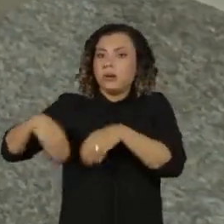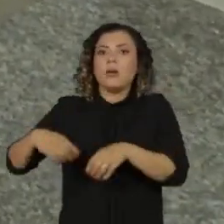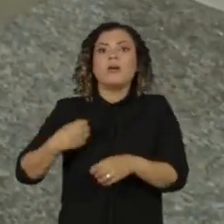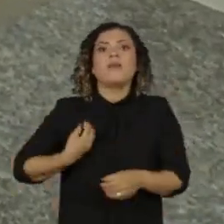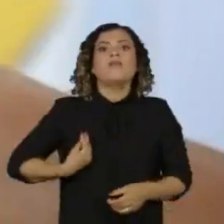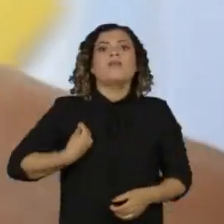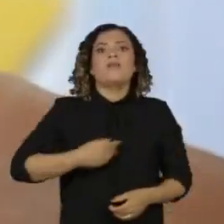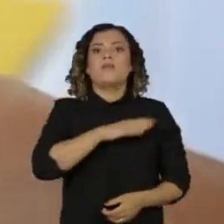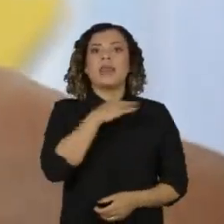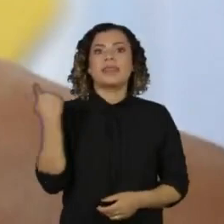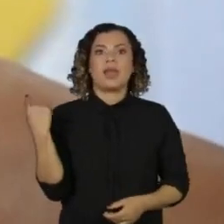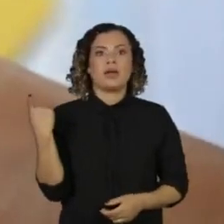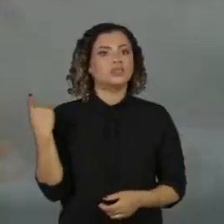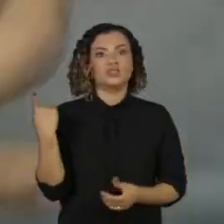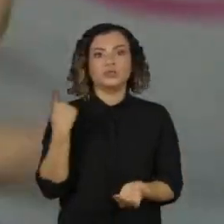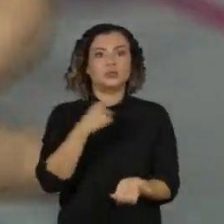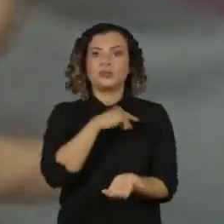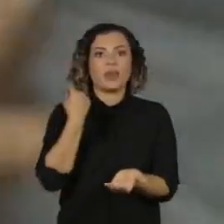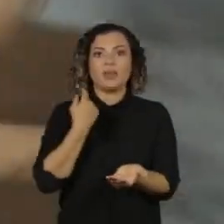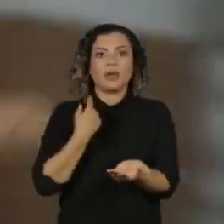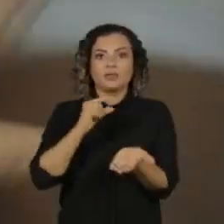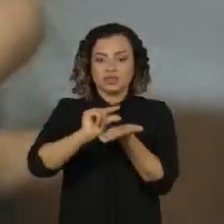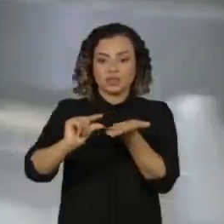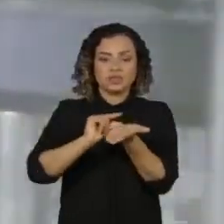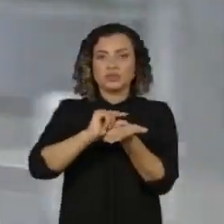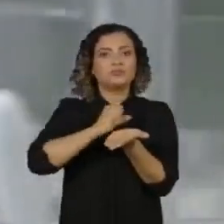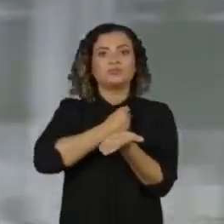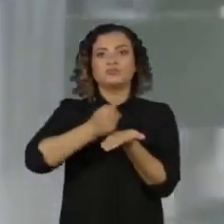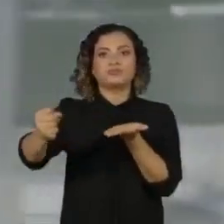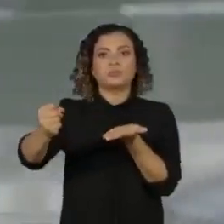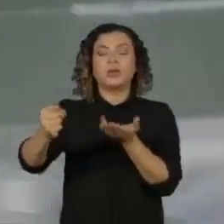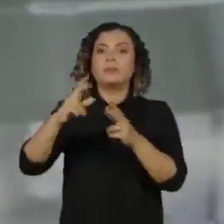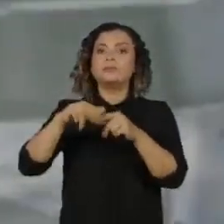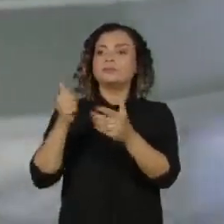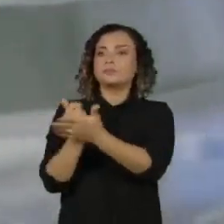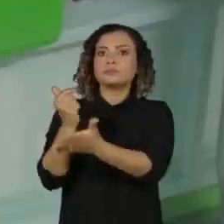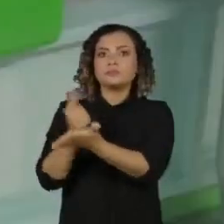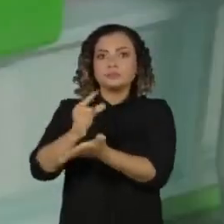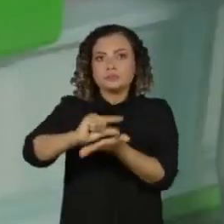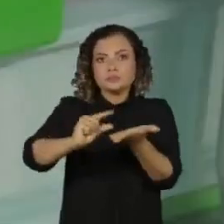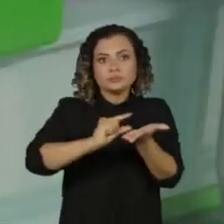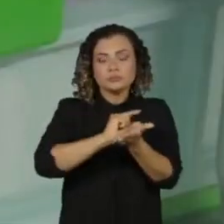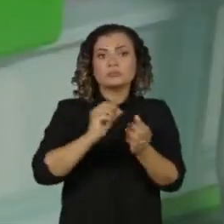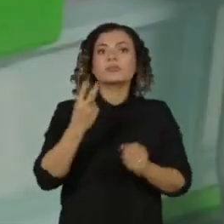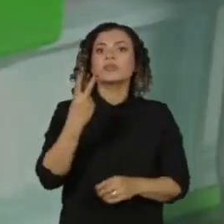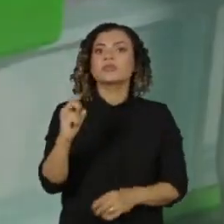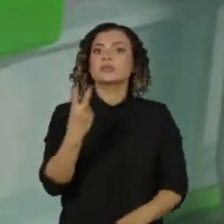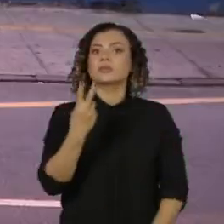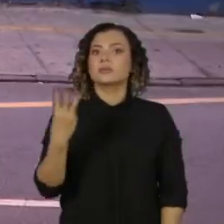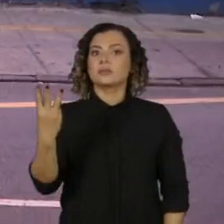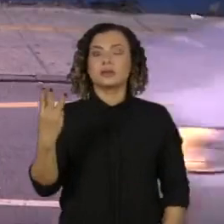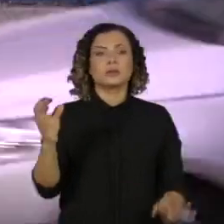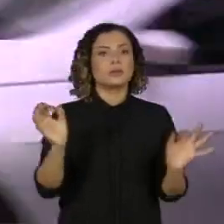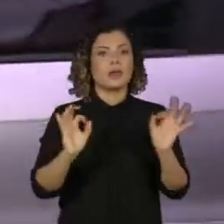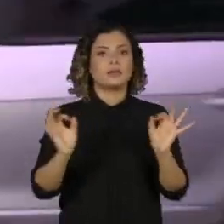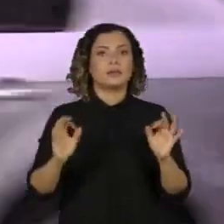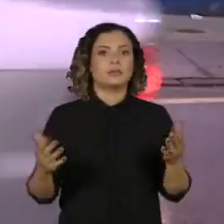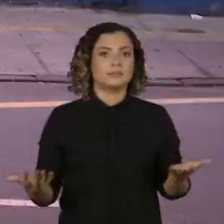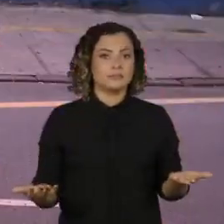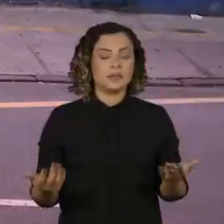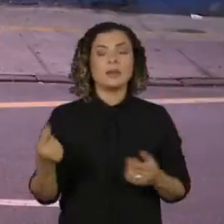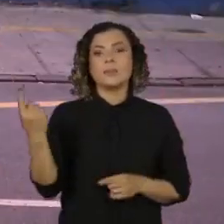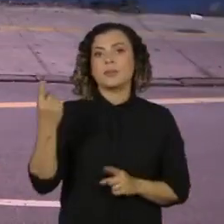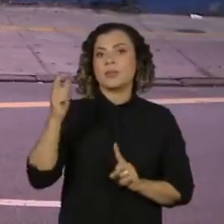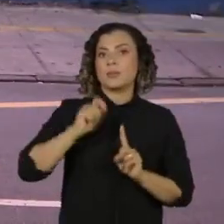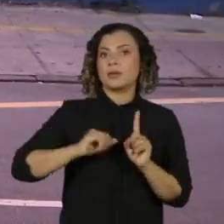validade vencer. Além disso, não há programação definida para a compra de imunizantes para 2023. A partir do dia